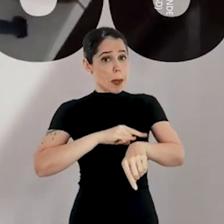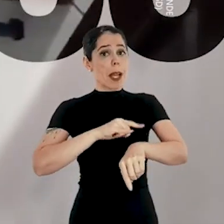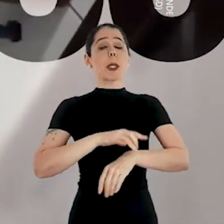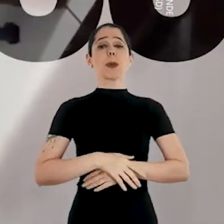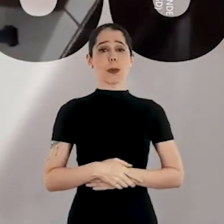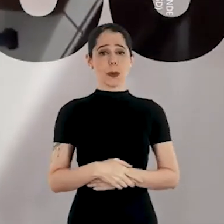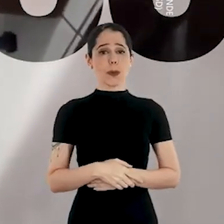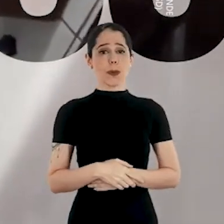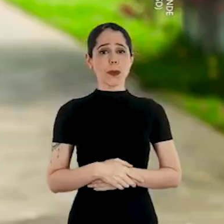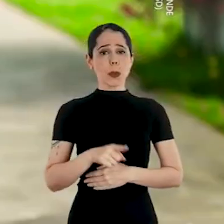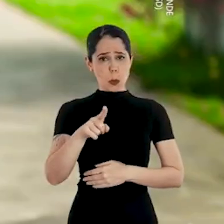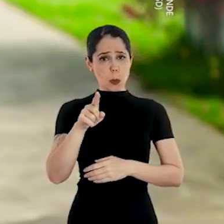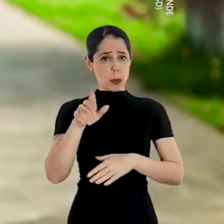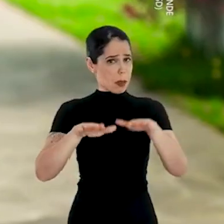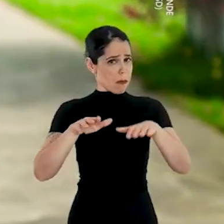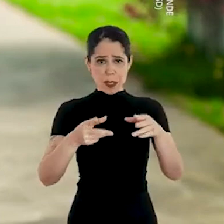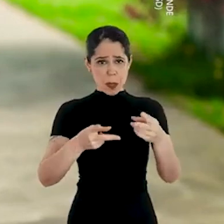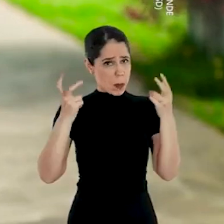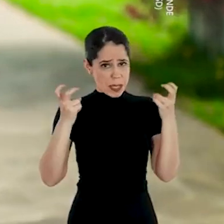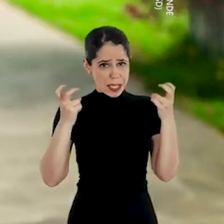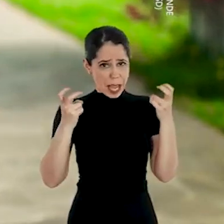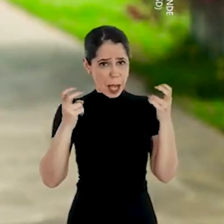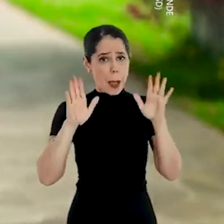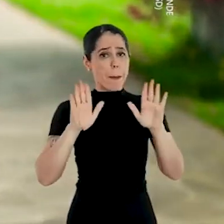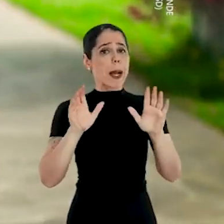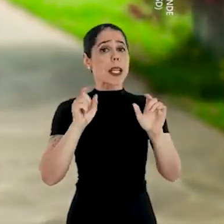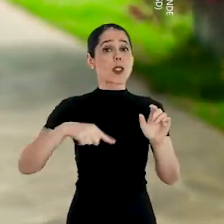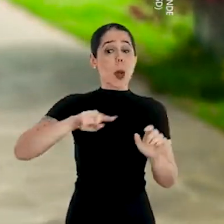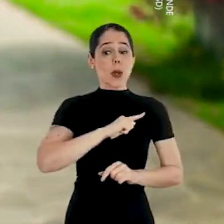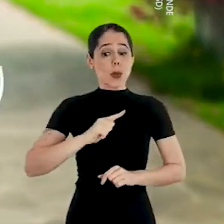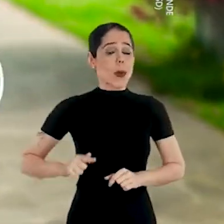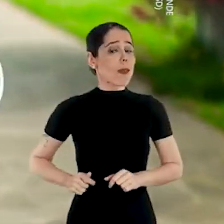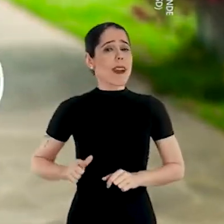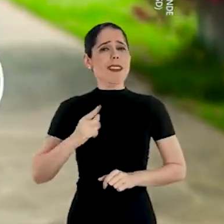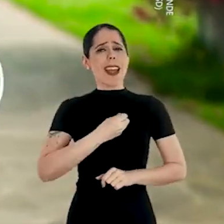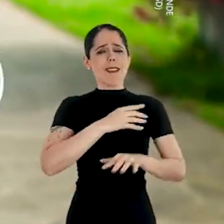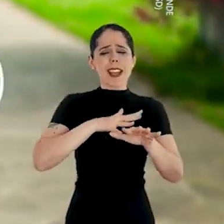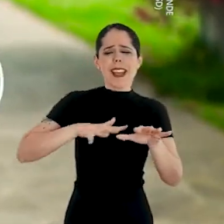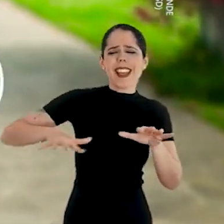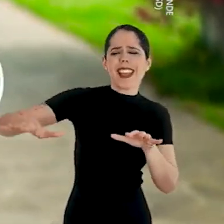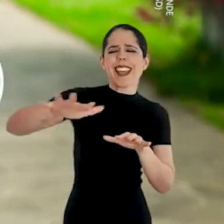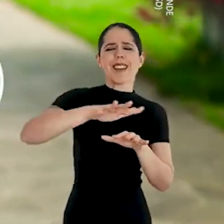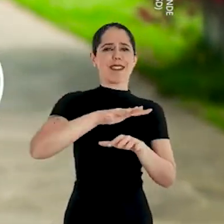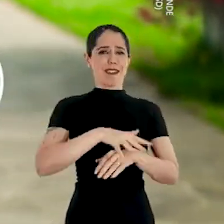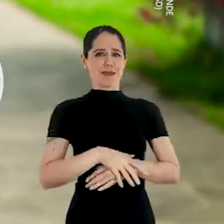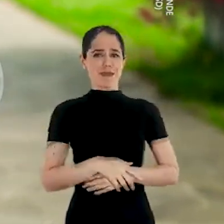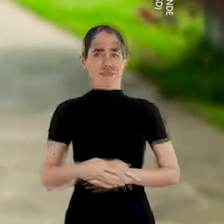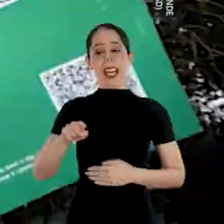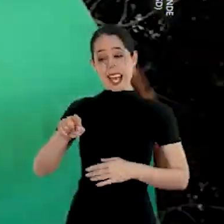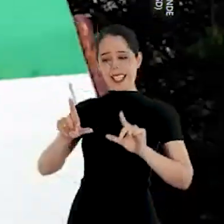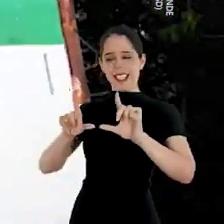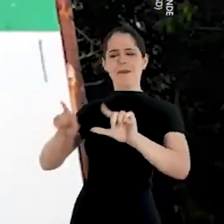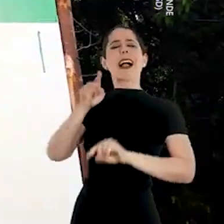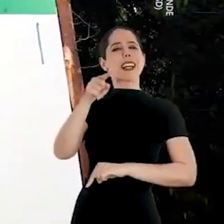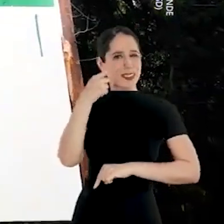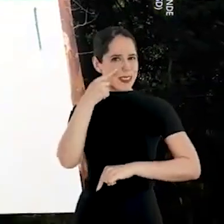e até banheiros. Você pode até não ter reparado, mas o nosso governo está aí do seu lado.